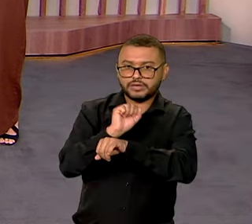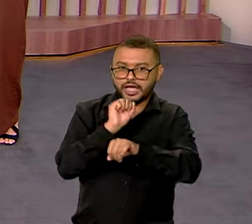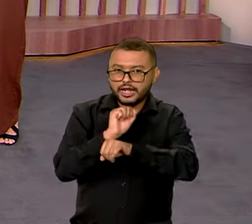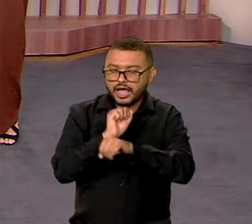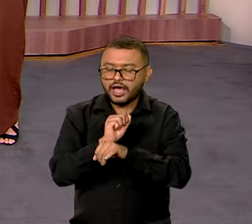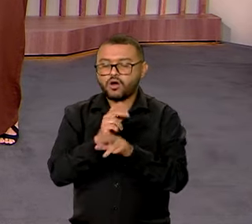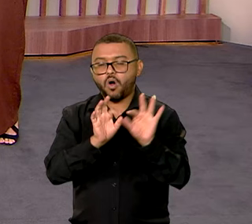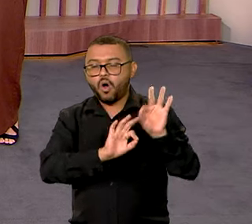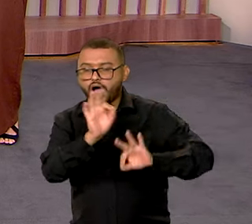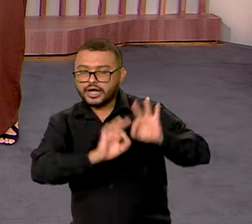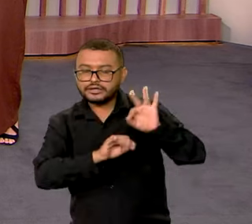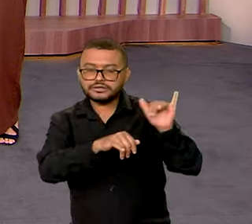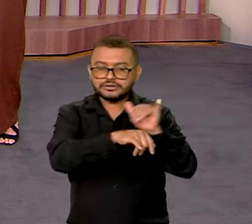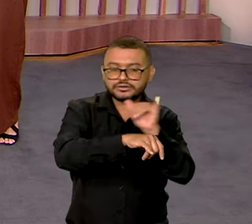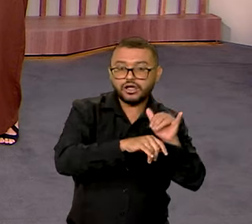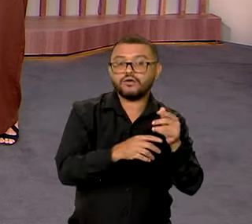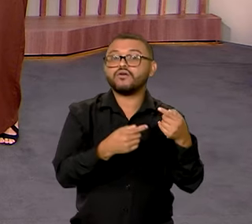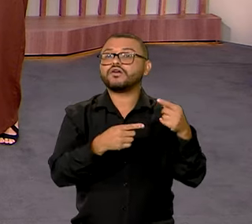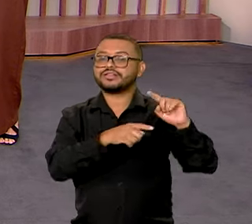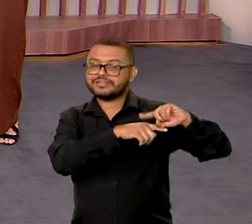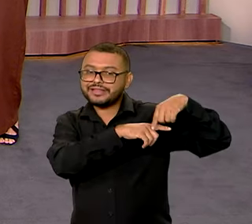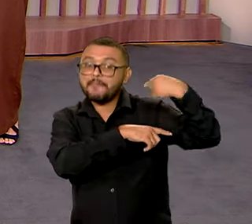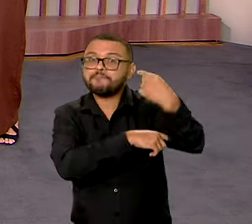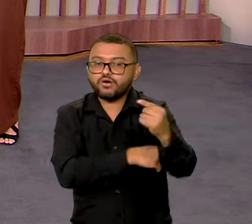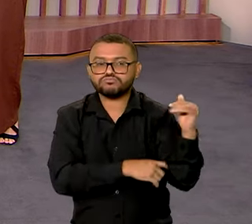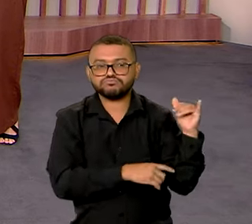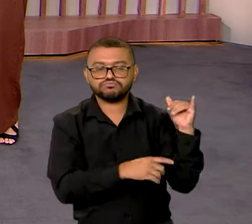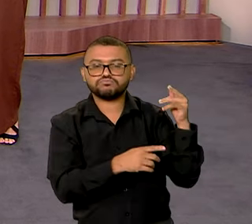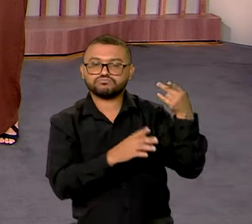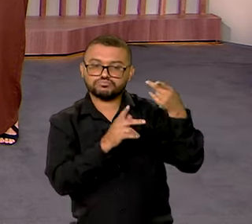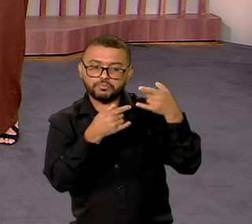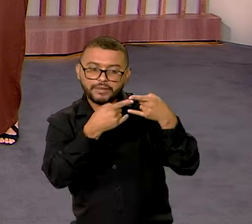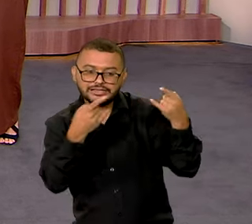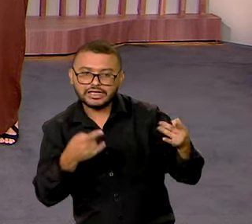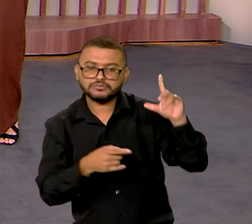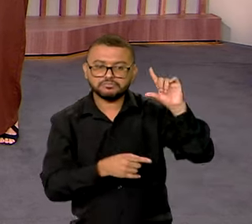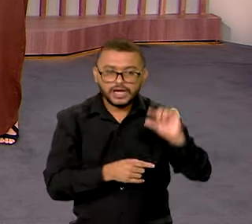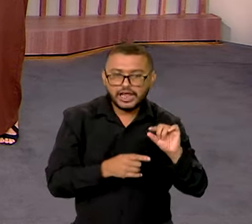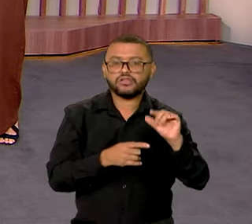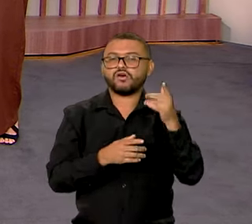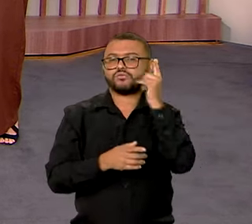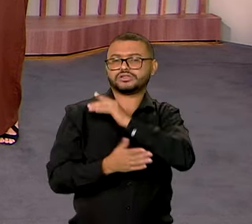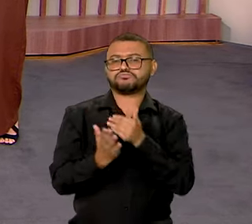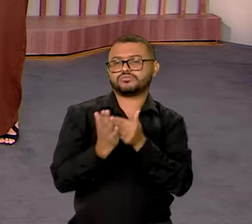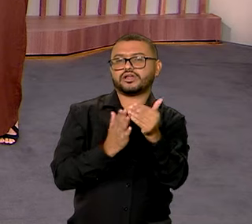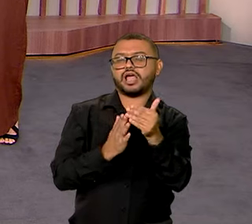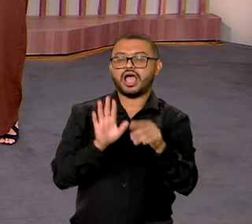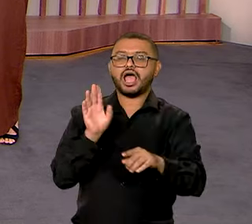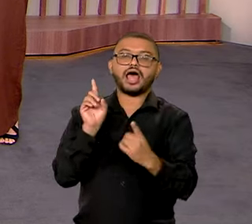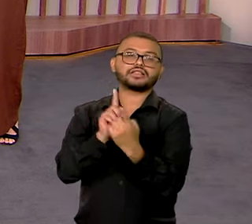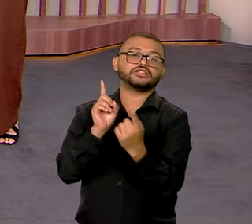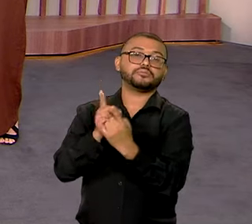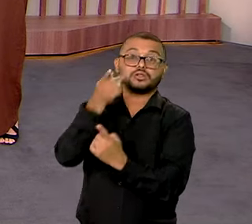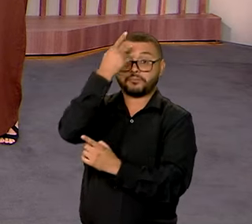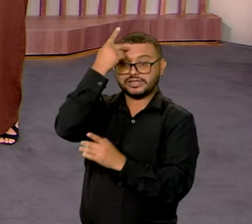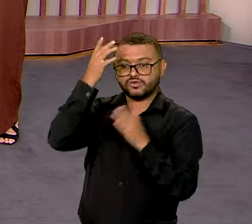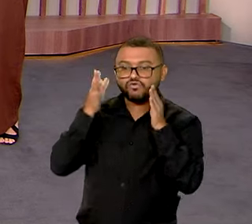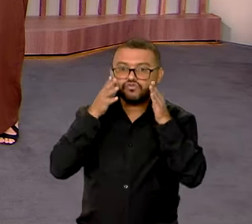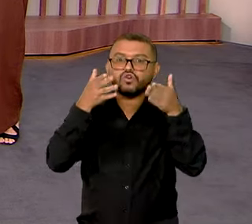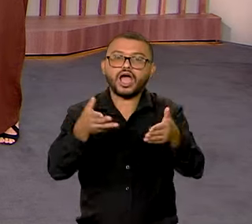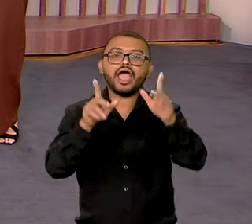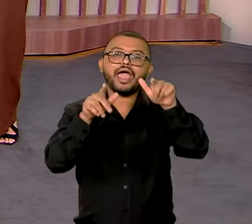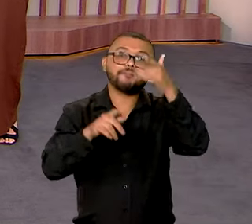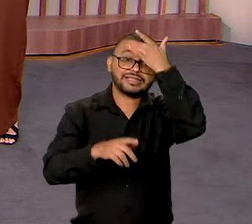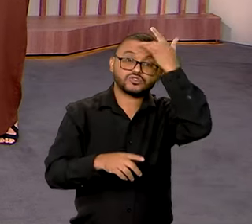fazendo os ajustes finais e sim, o programa vai ser lançado. O a gente sabe, por enquanto, é que vai atender a uma população específica, são